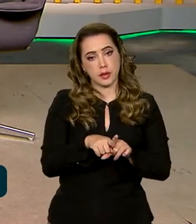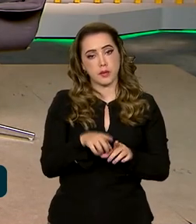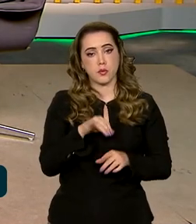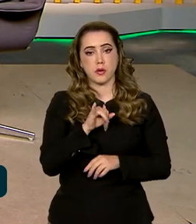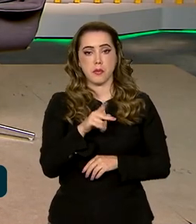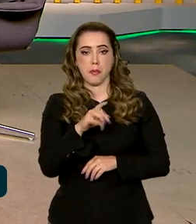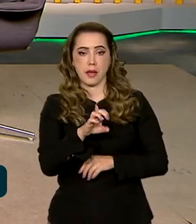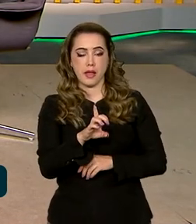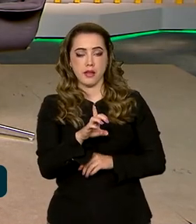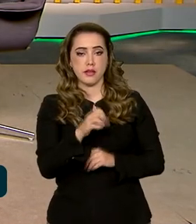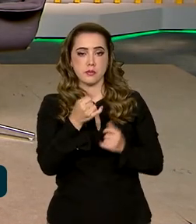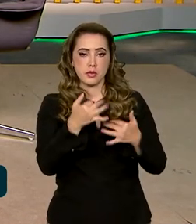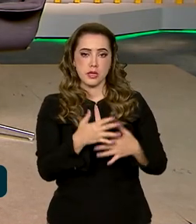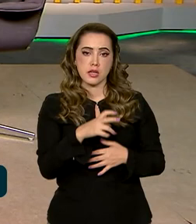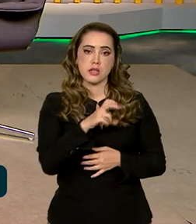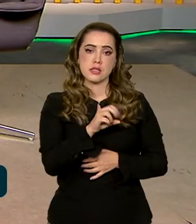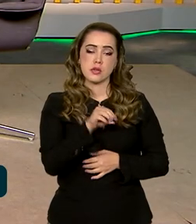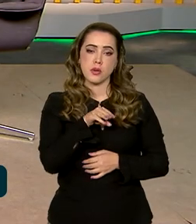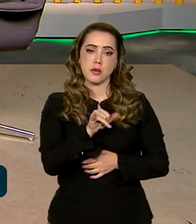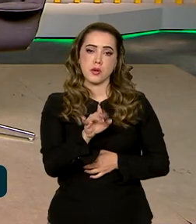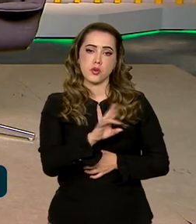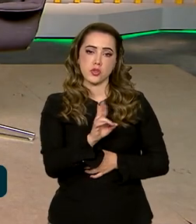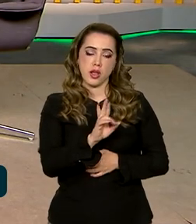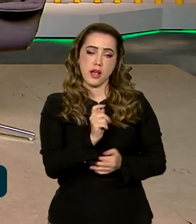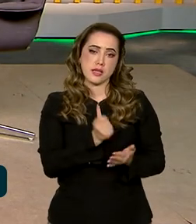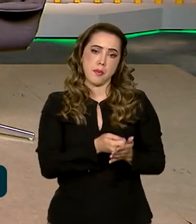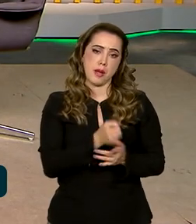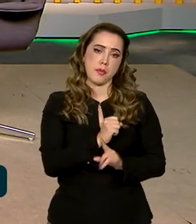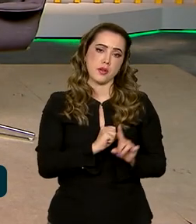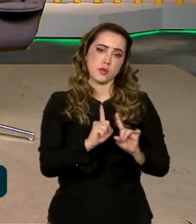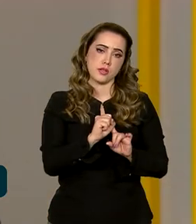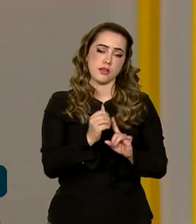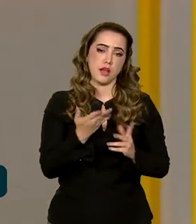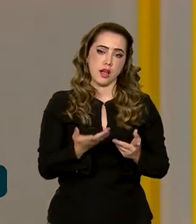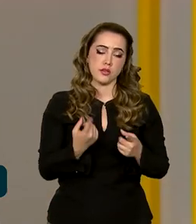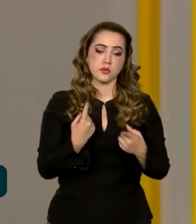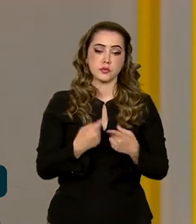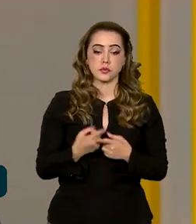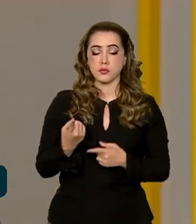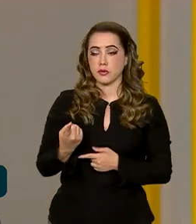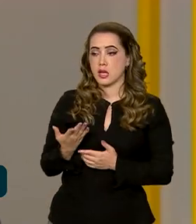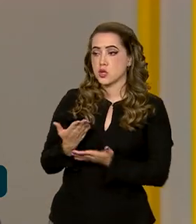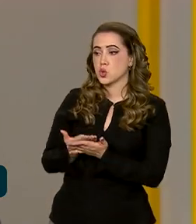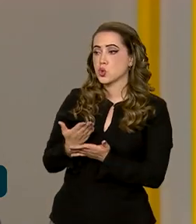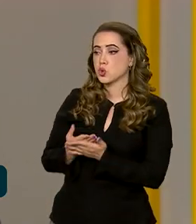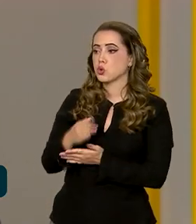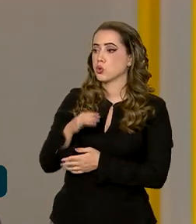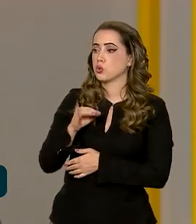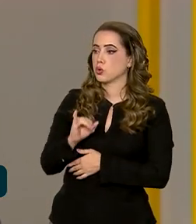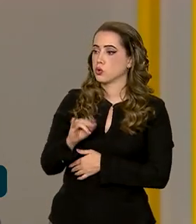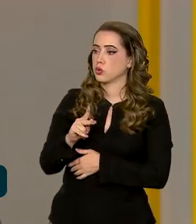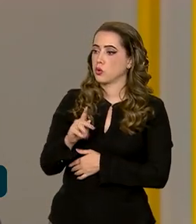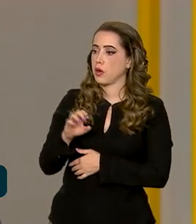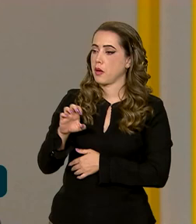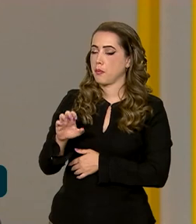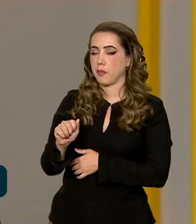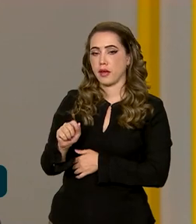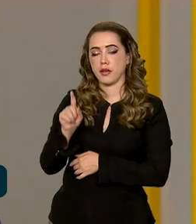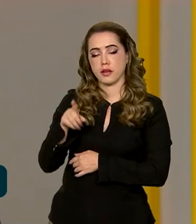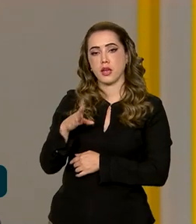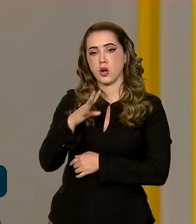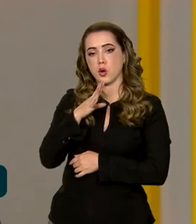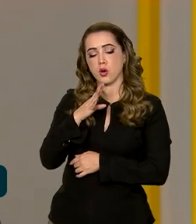que a sociedade como um todo vai ter que arcar, não é? Sem dúvida. Esse custo, esse estudo do IPEA é muito conhecido e muito importante, né,